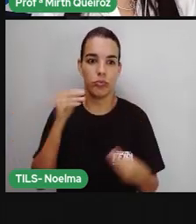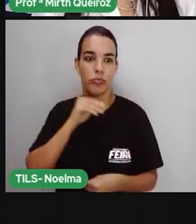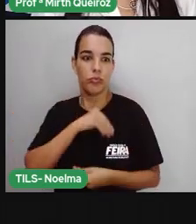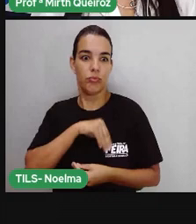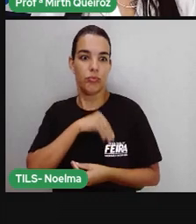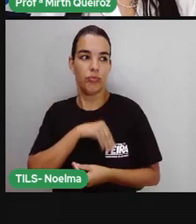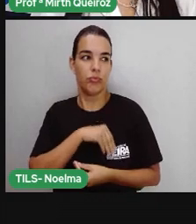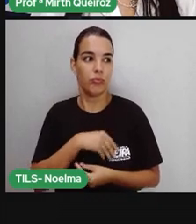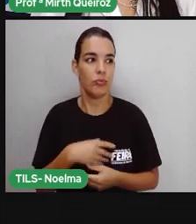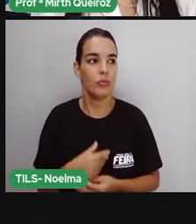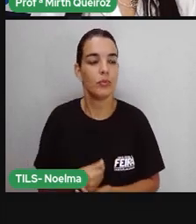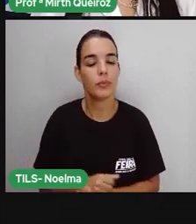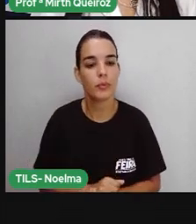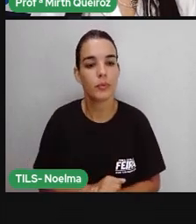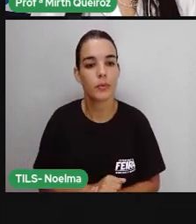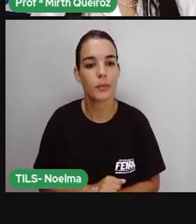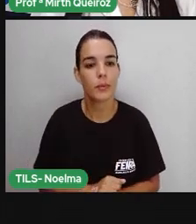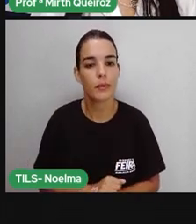dava na época.